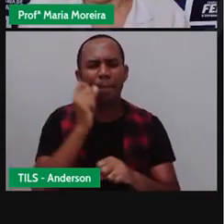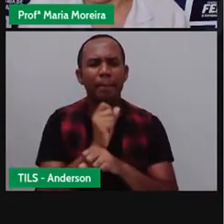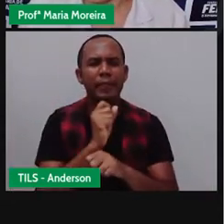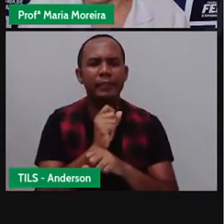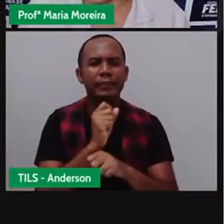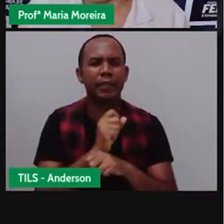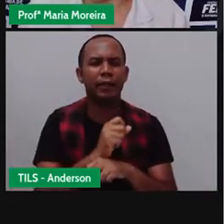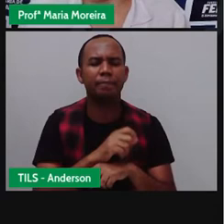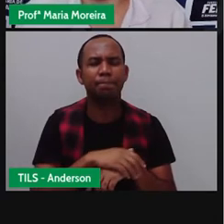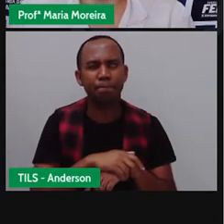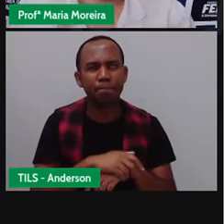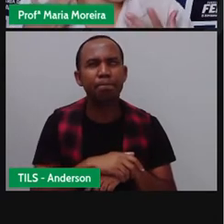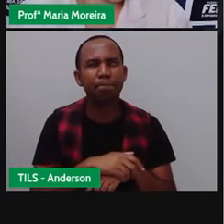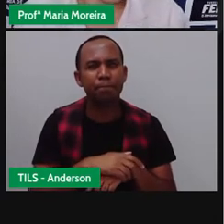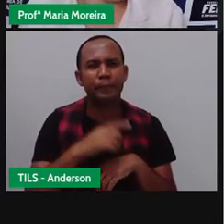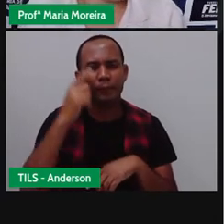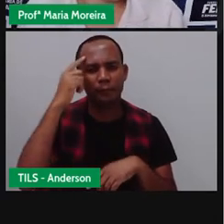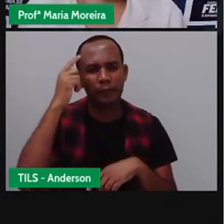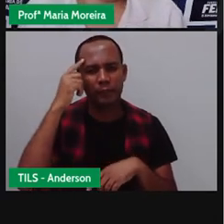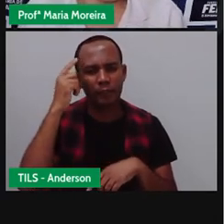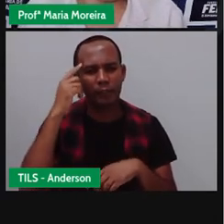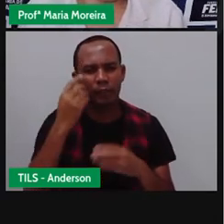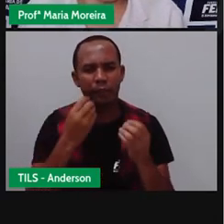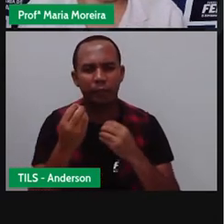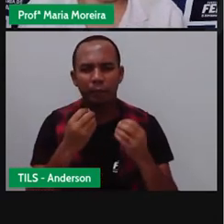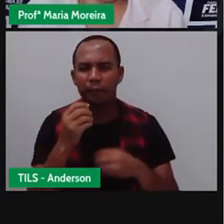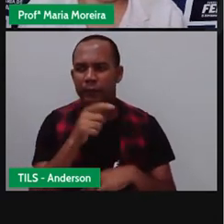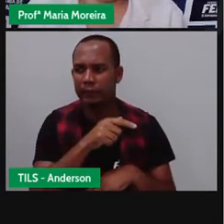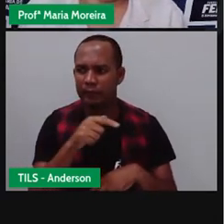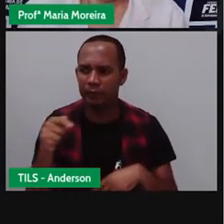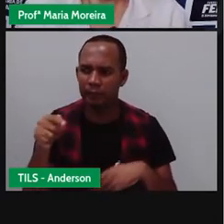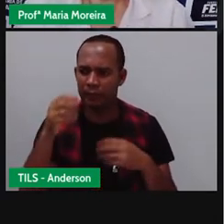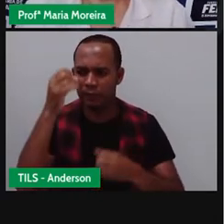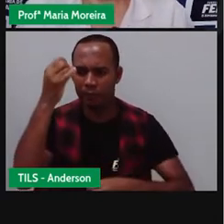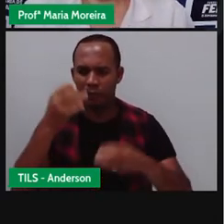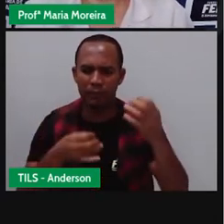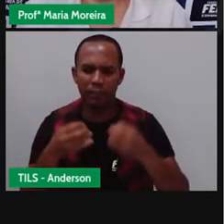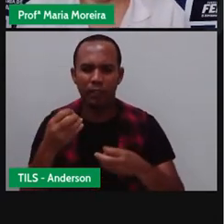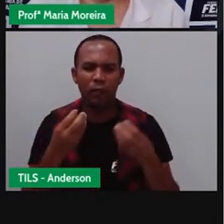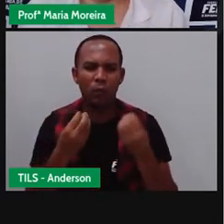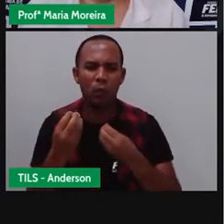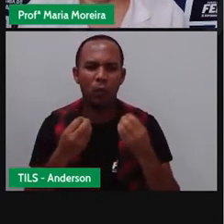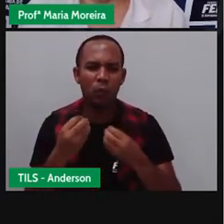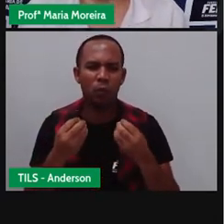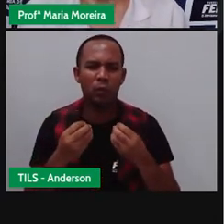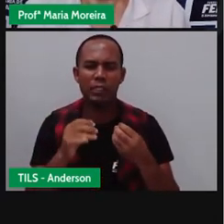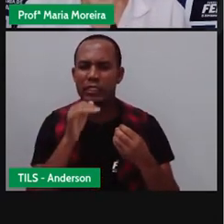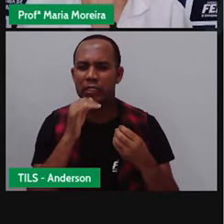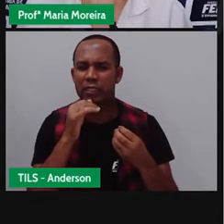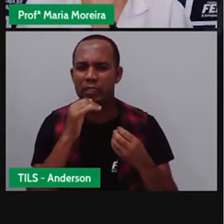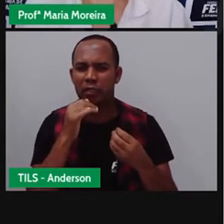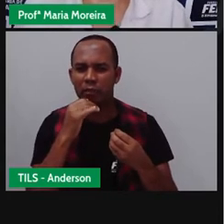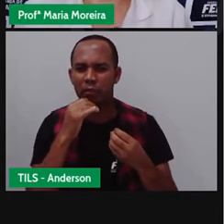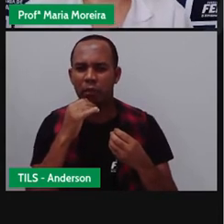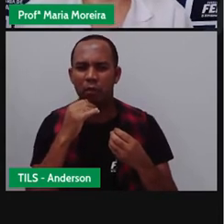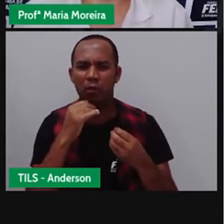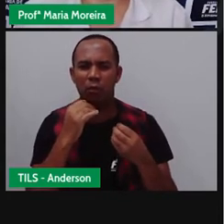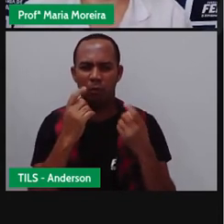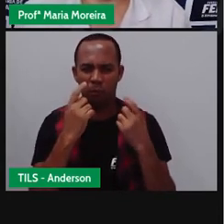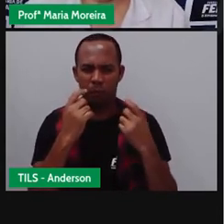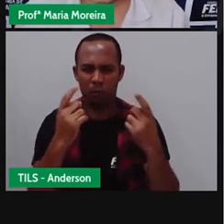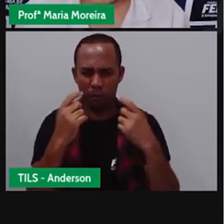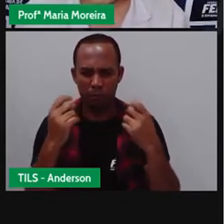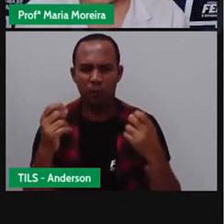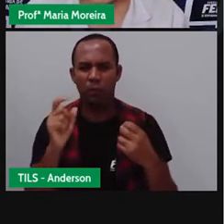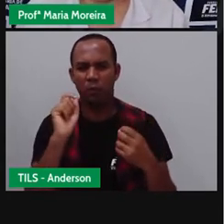passada, a Pró falou sobre isso. E aí a gente já está começando essa semana falando sobre isso. De como a guerra, na verdade, ela faz o quê? Com que